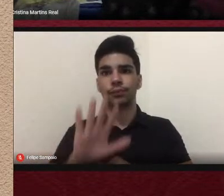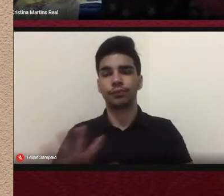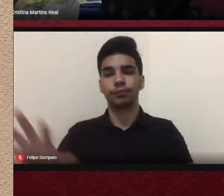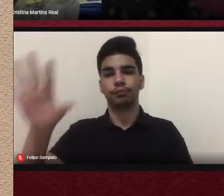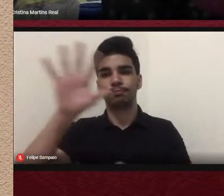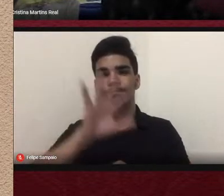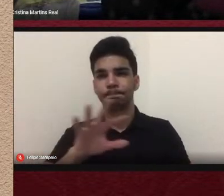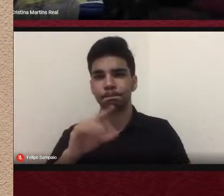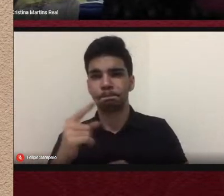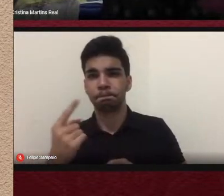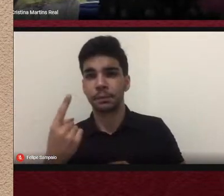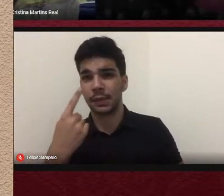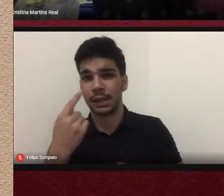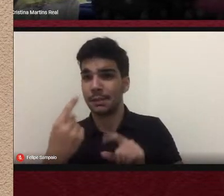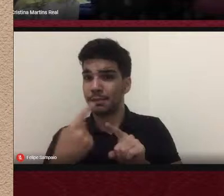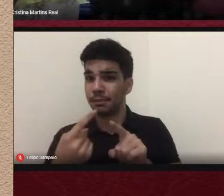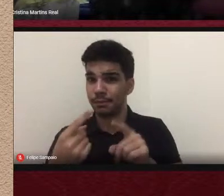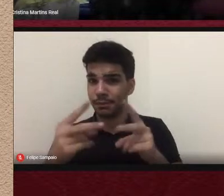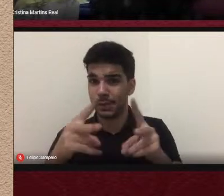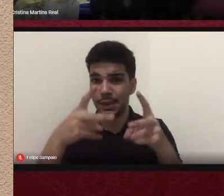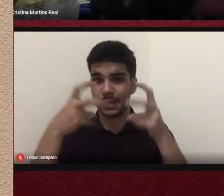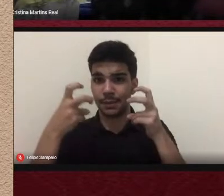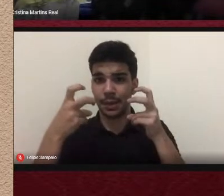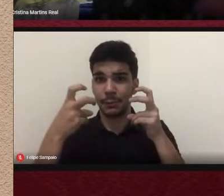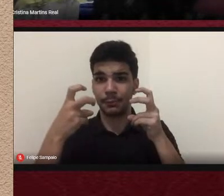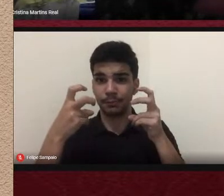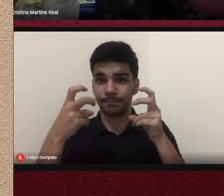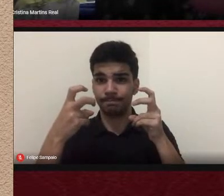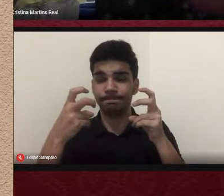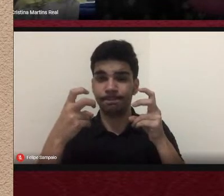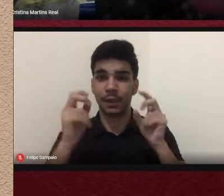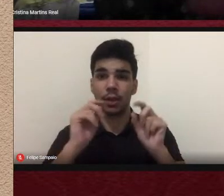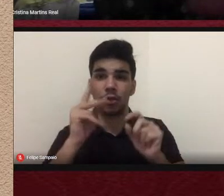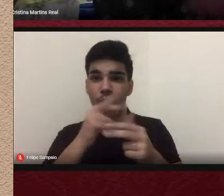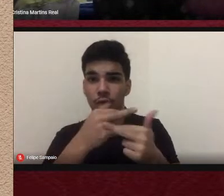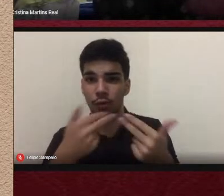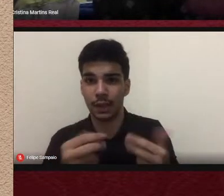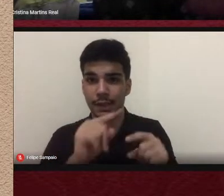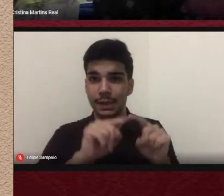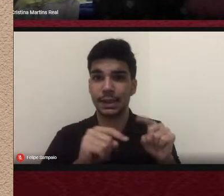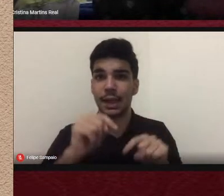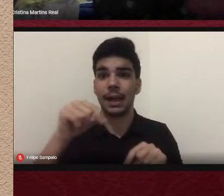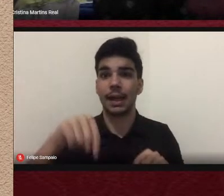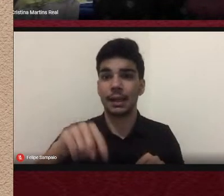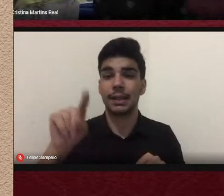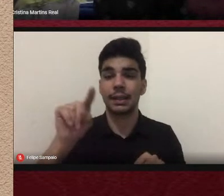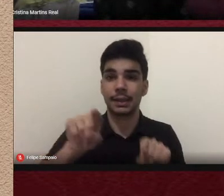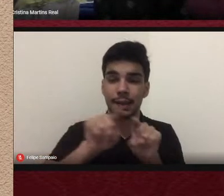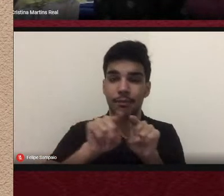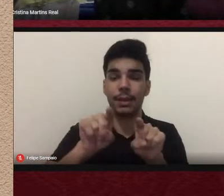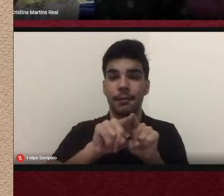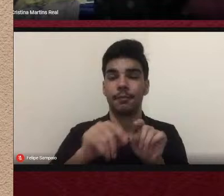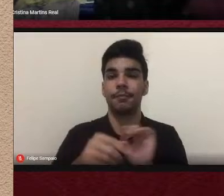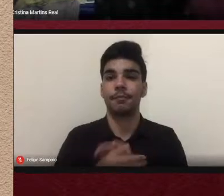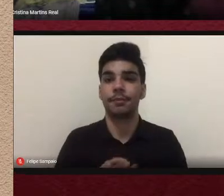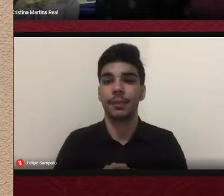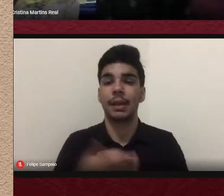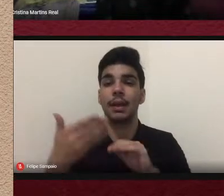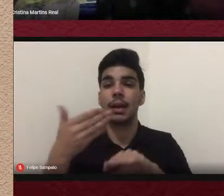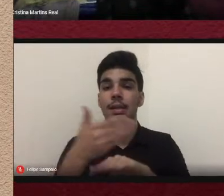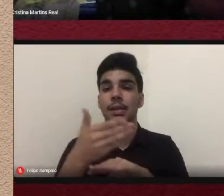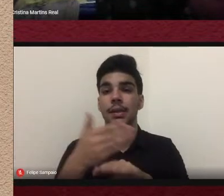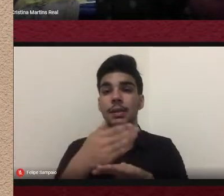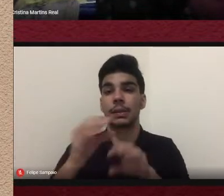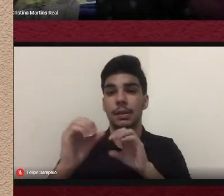na nossa instituição. Um outro capítulo foi tratado sobre o acesso à educação superior e